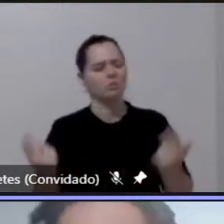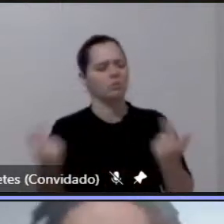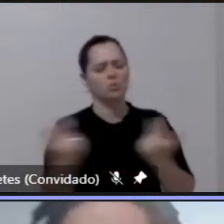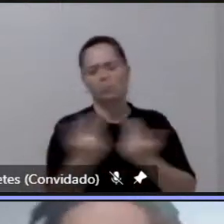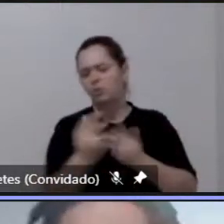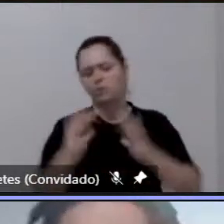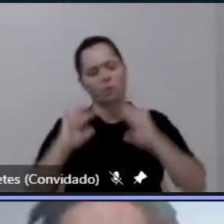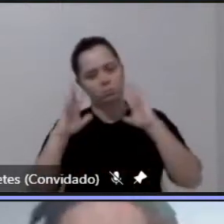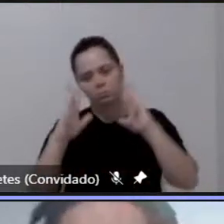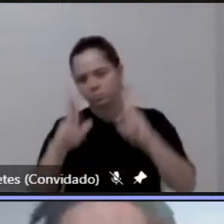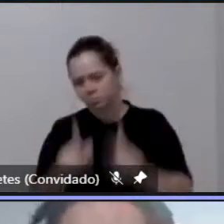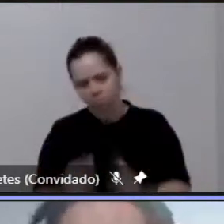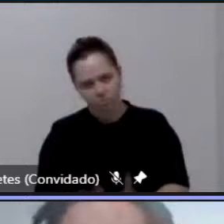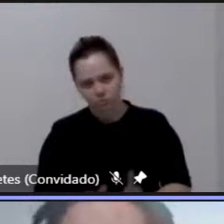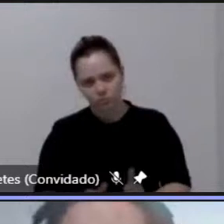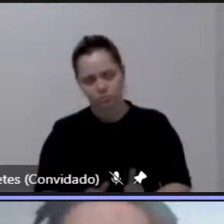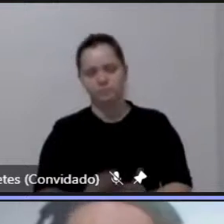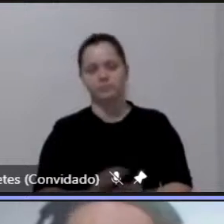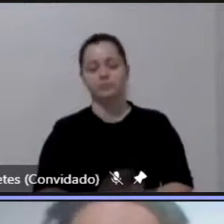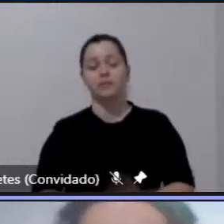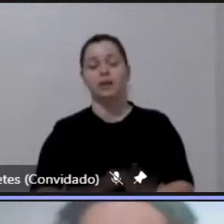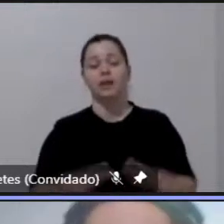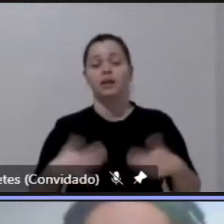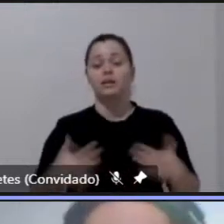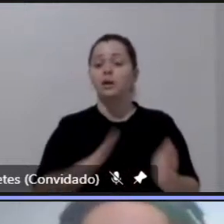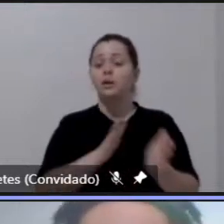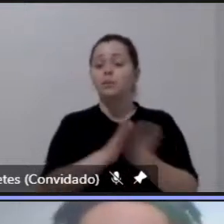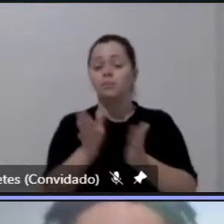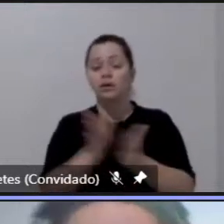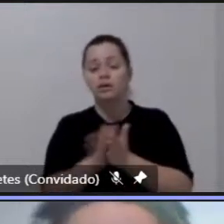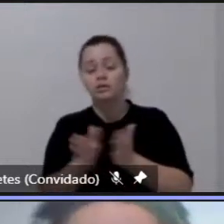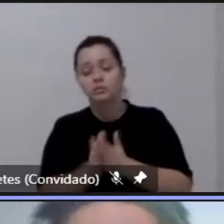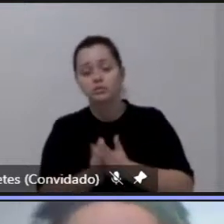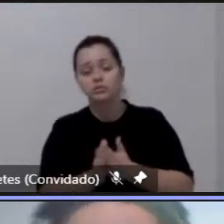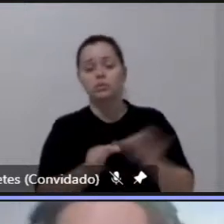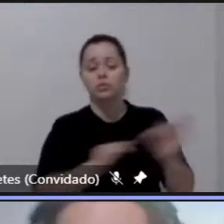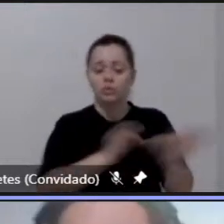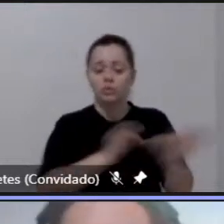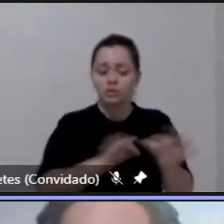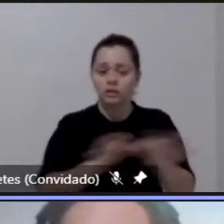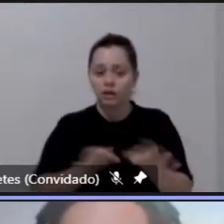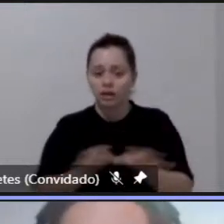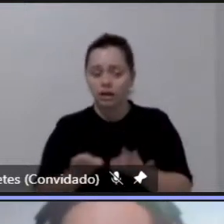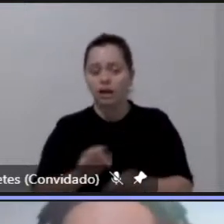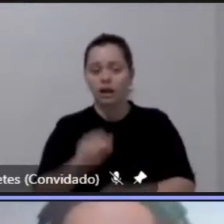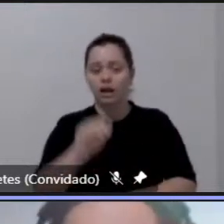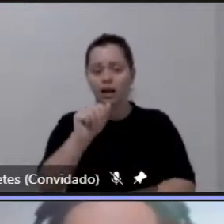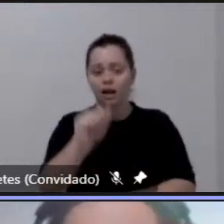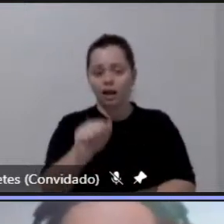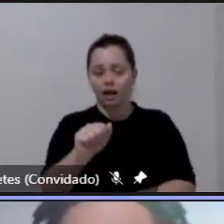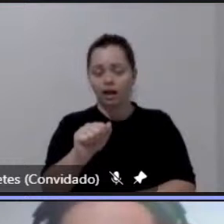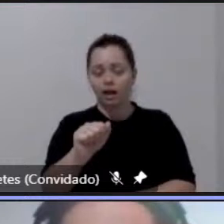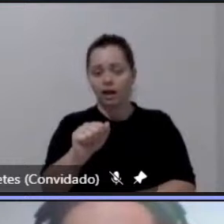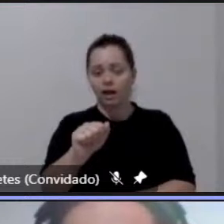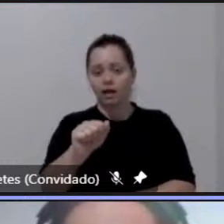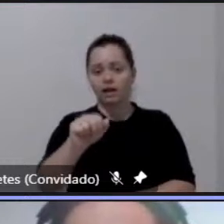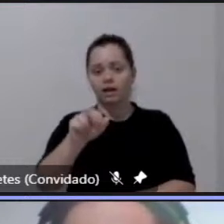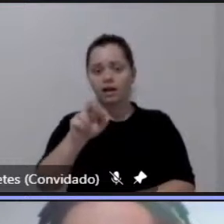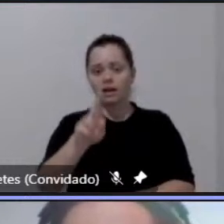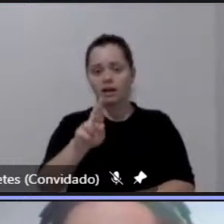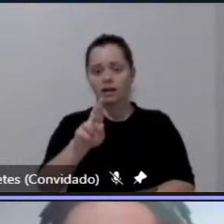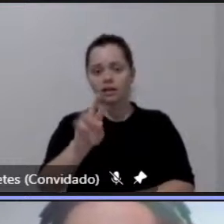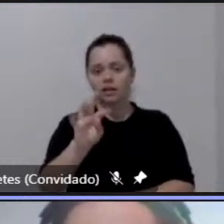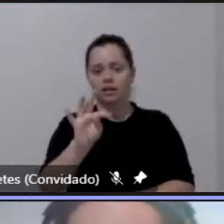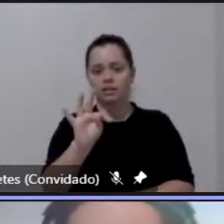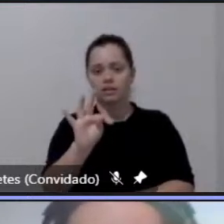mesmos traçados isso isso passou a ser gerido pela Artesp foi gerido pela Artesp por uns 20 anos